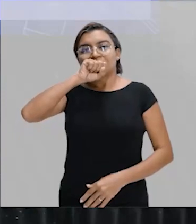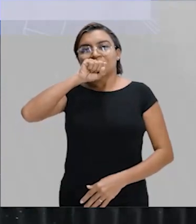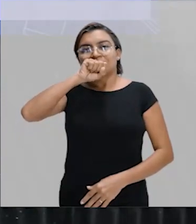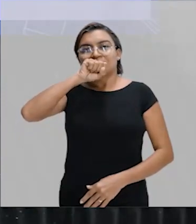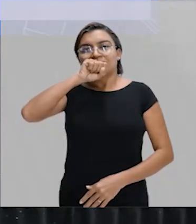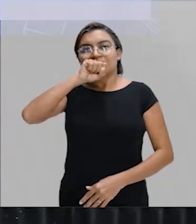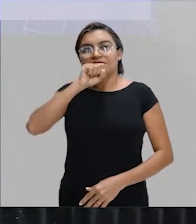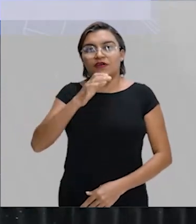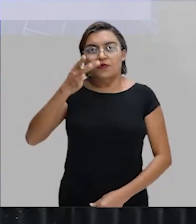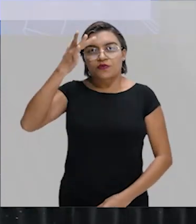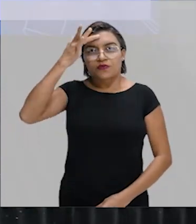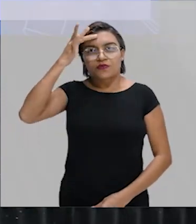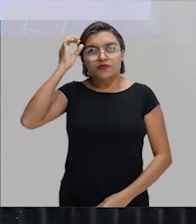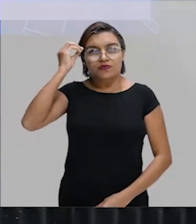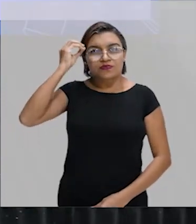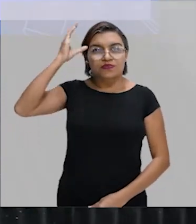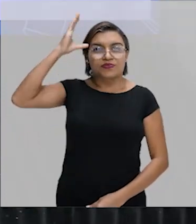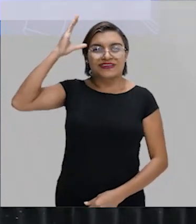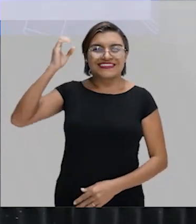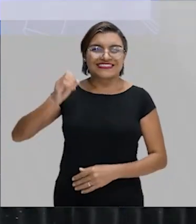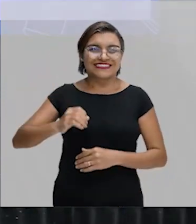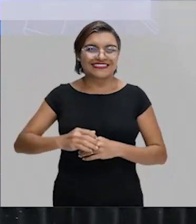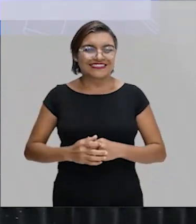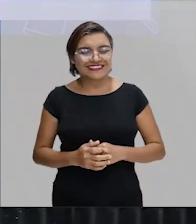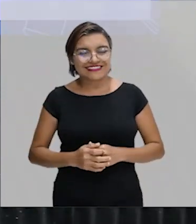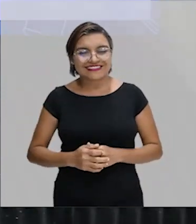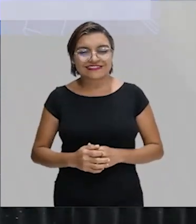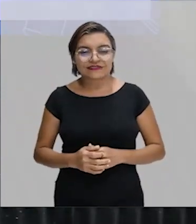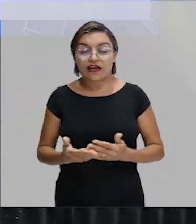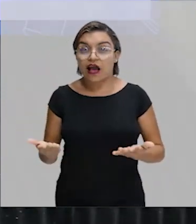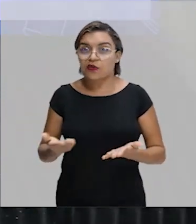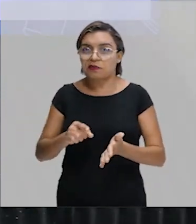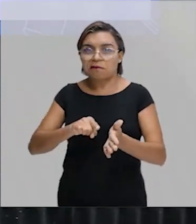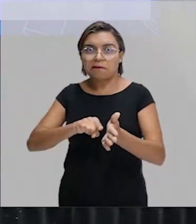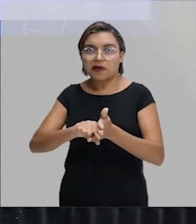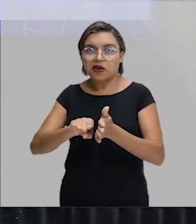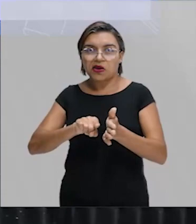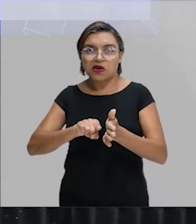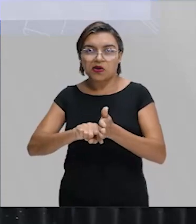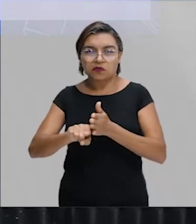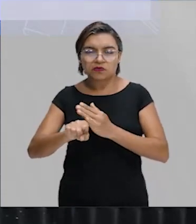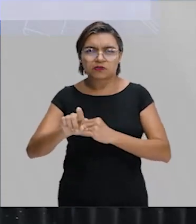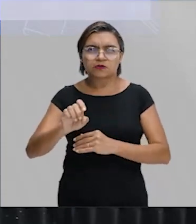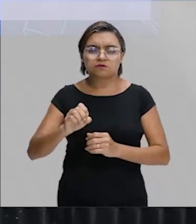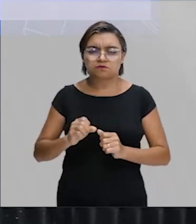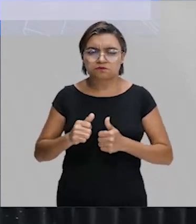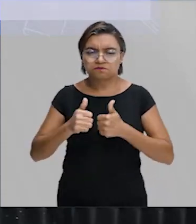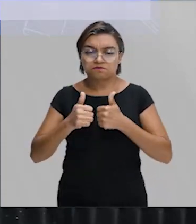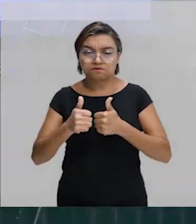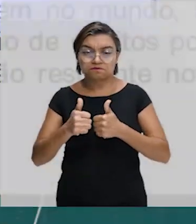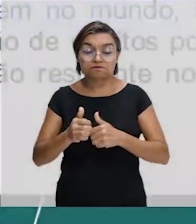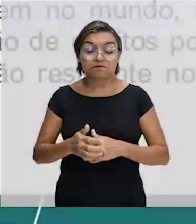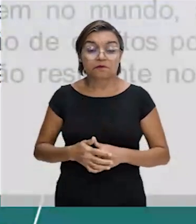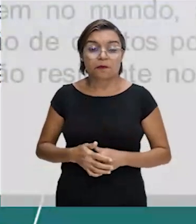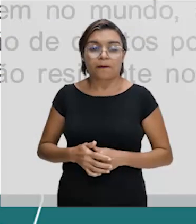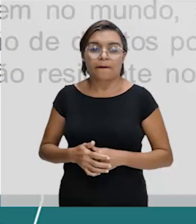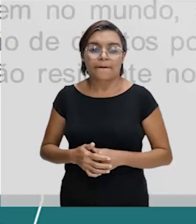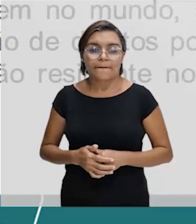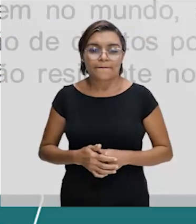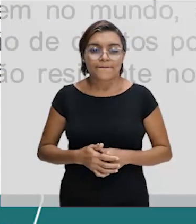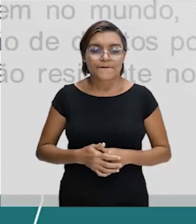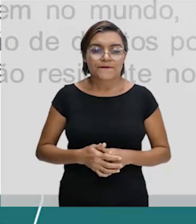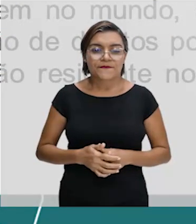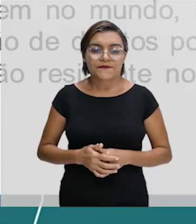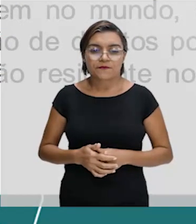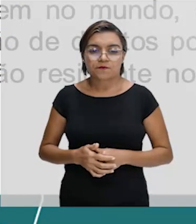Respirou, oxigenou o cérebro e vamos para cima das questões? Porque vai ser sucesso. Olha essa questão. Uma